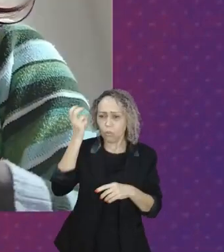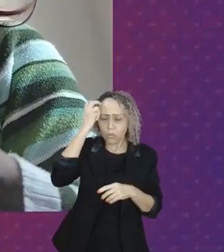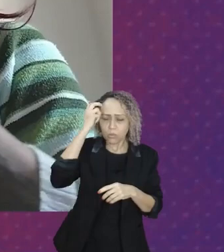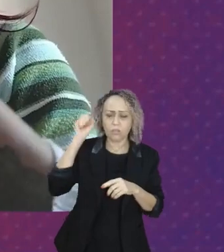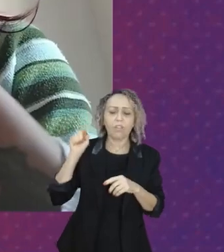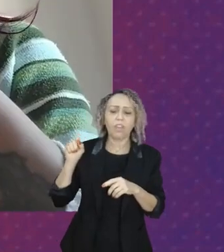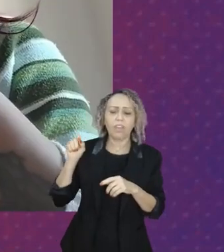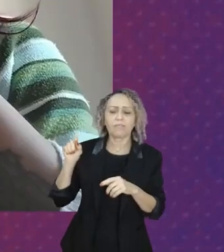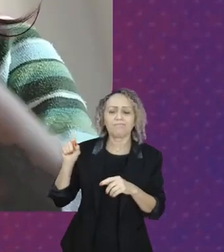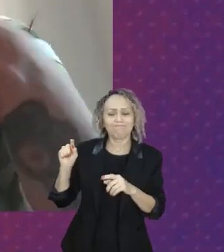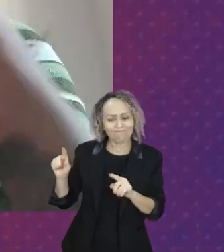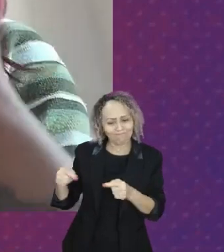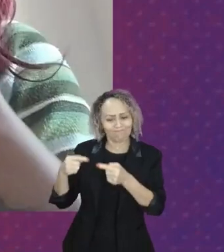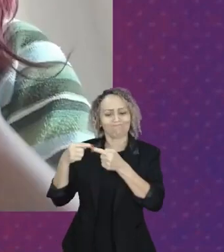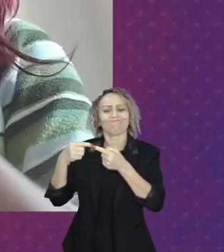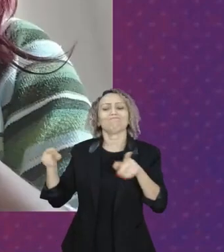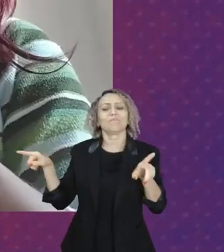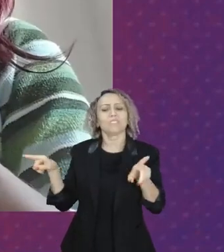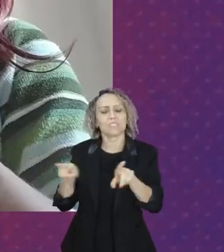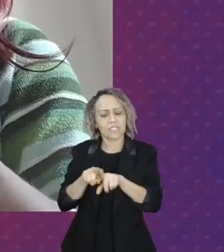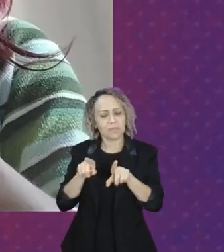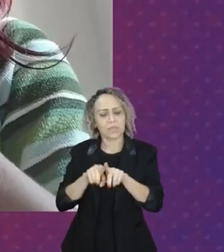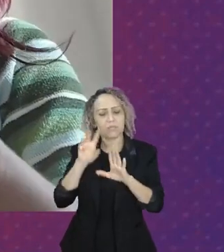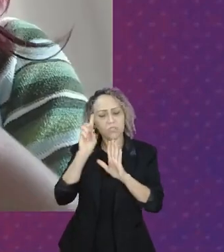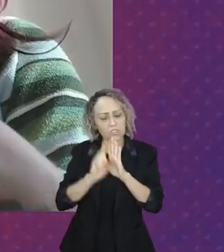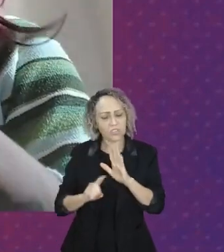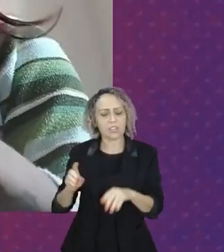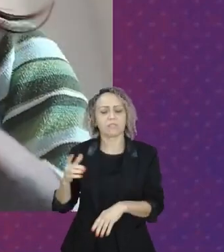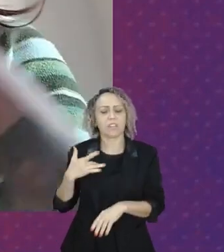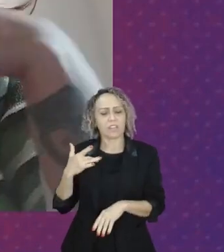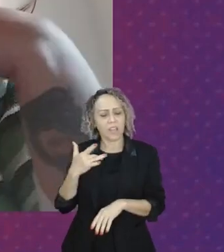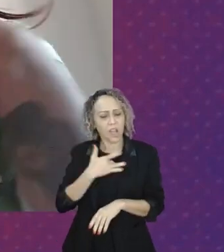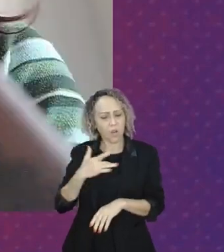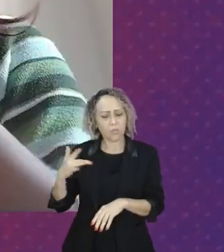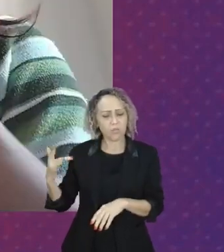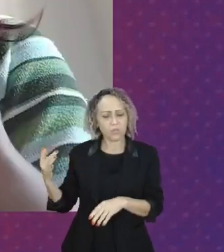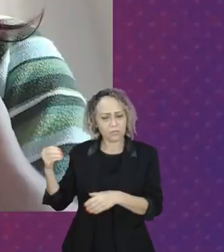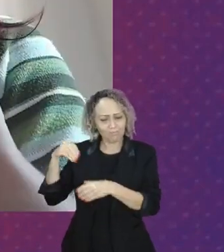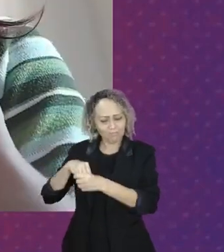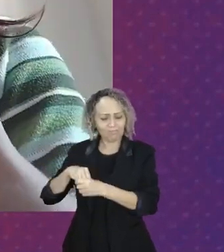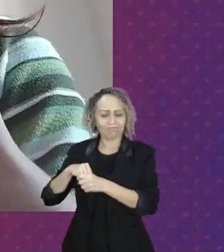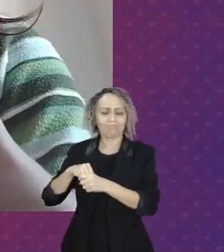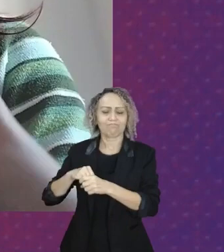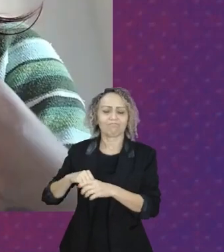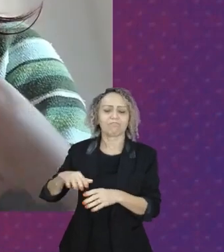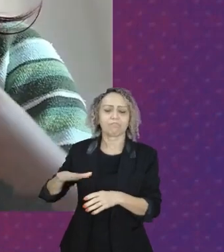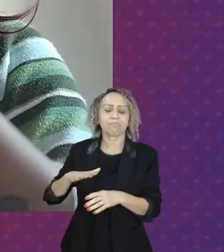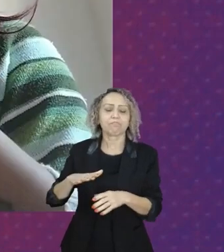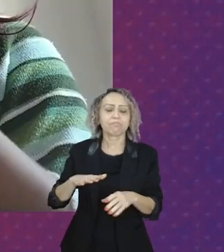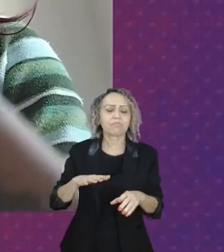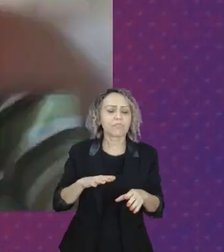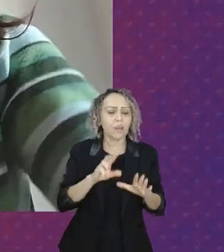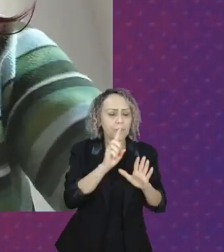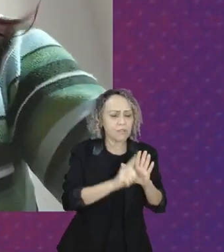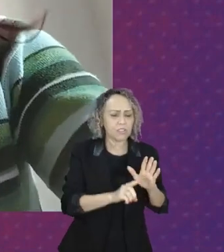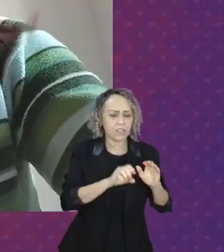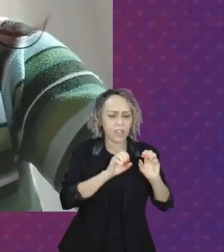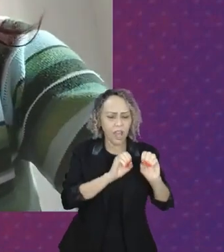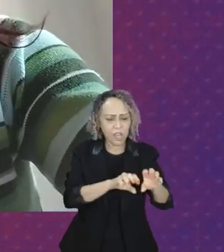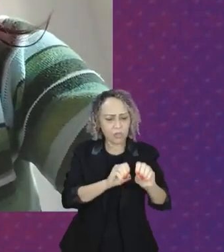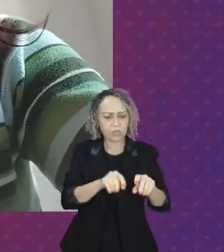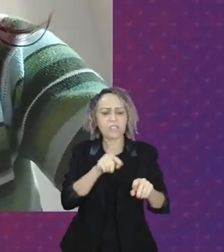direito à saúde e à educação. Já que ao lado da educação, a cultura é uma ferramenta de